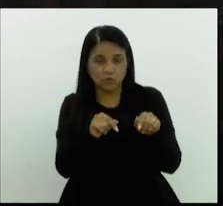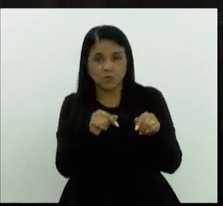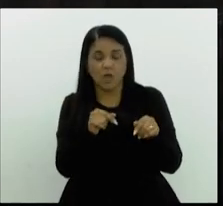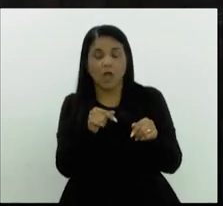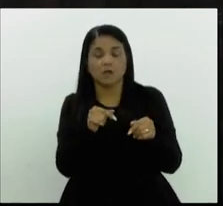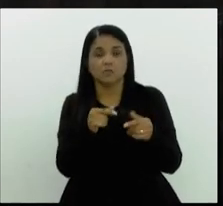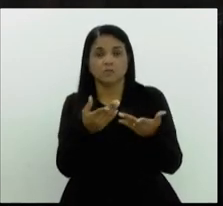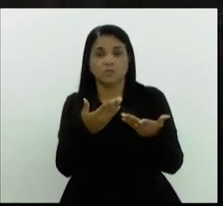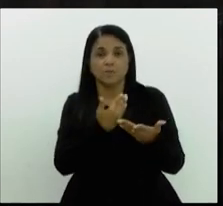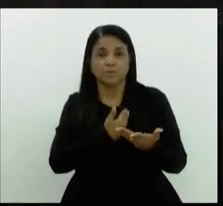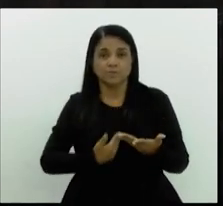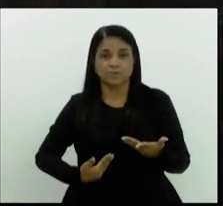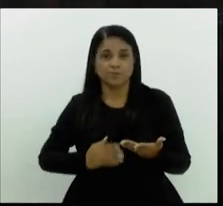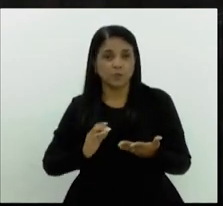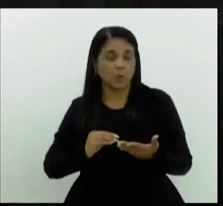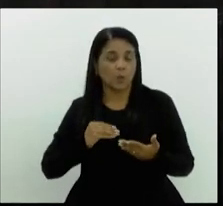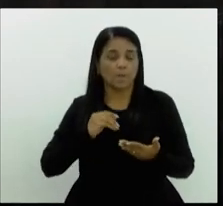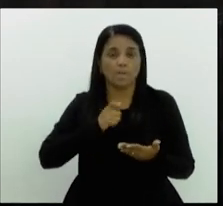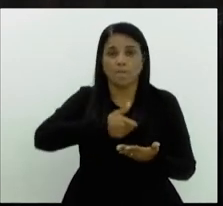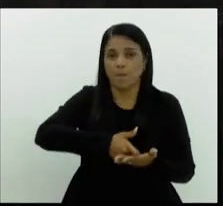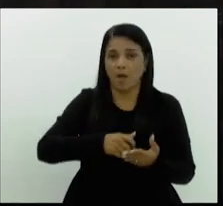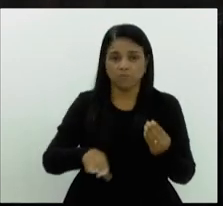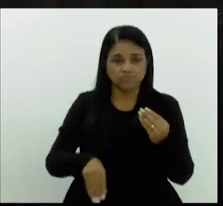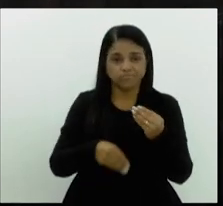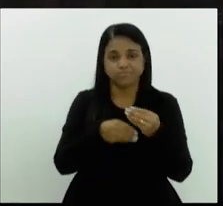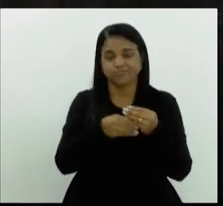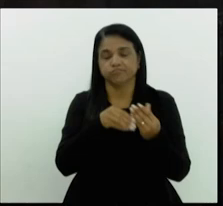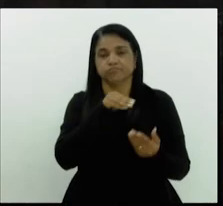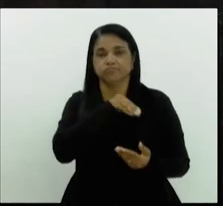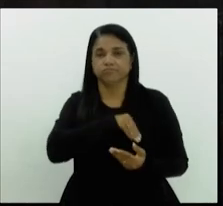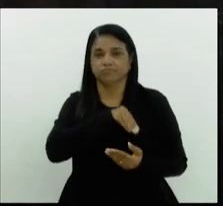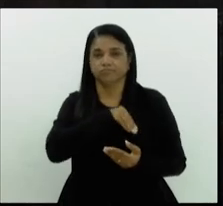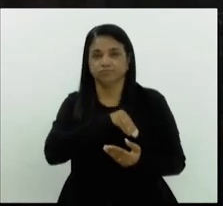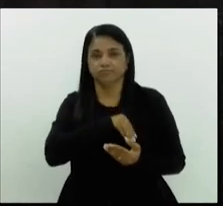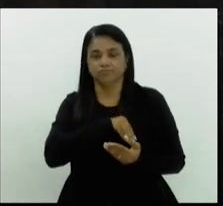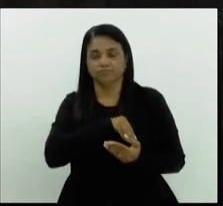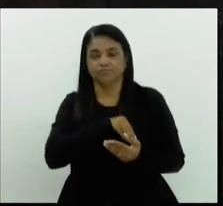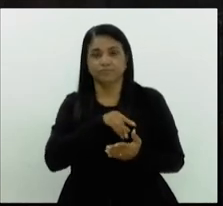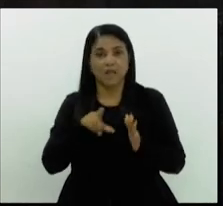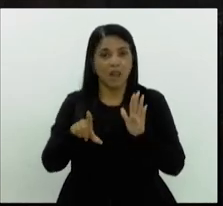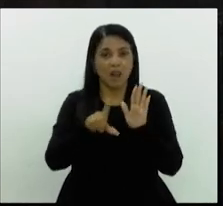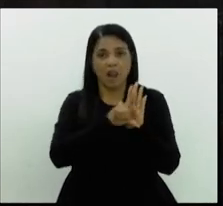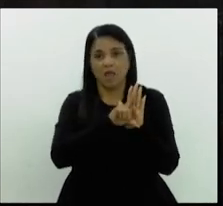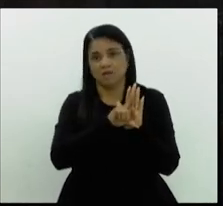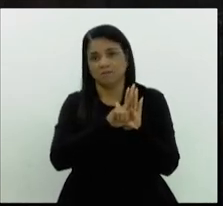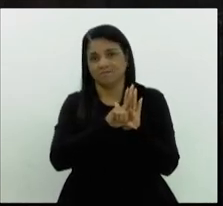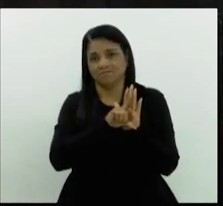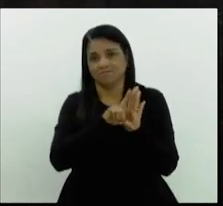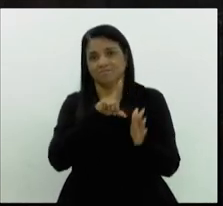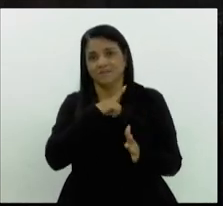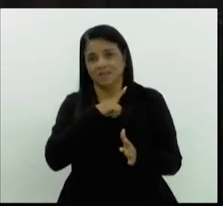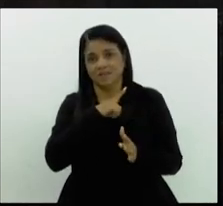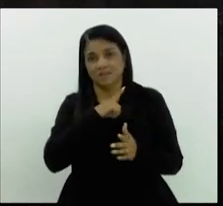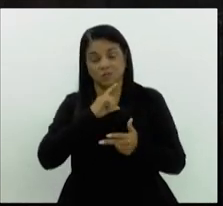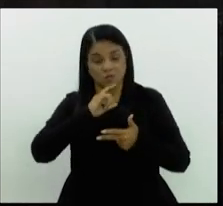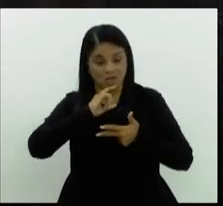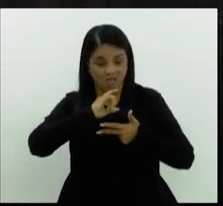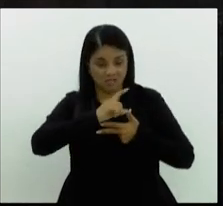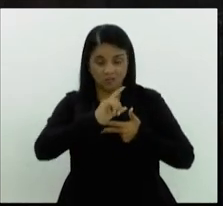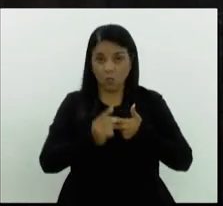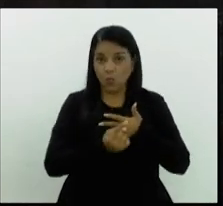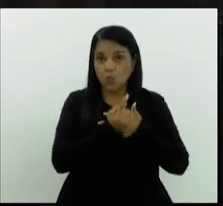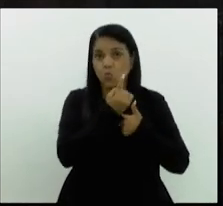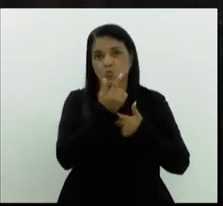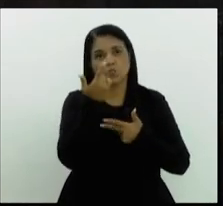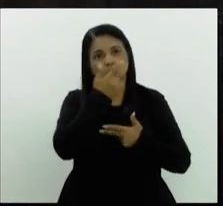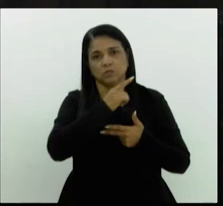pagando as reposições salariais que são devidas somente no Executivo, da